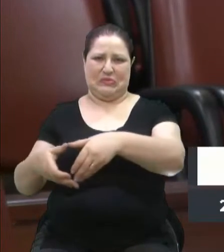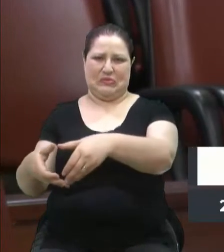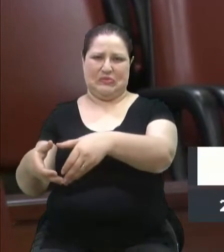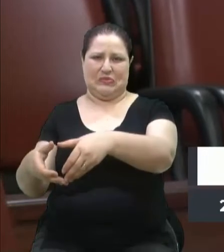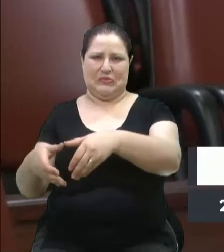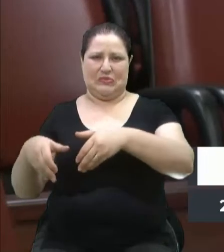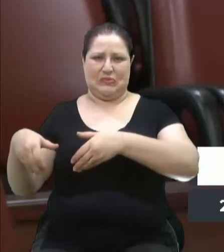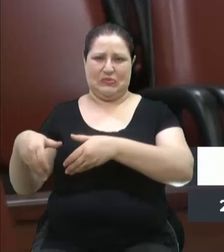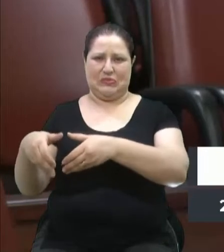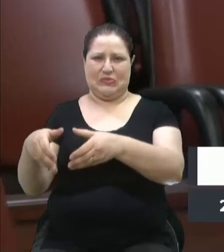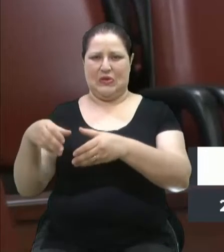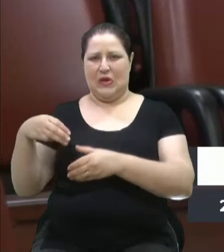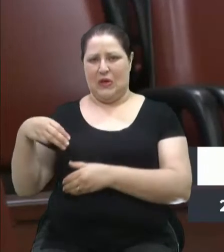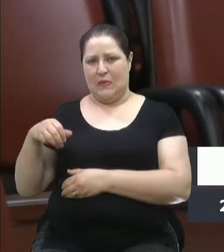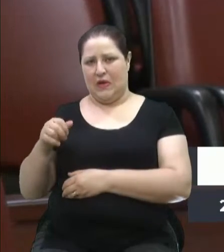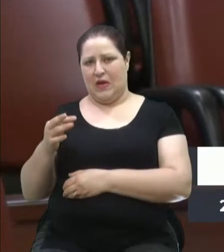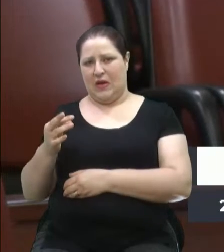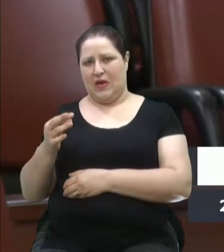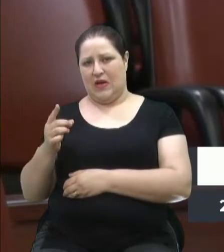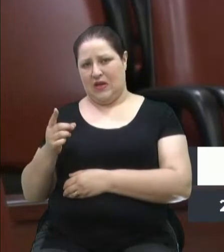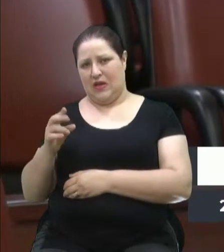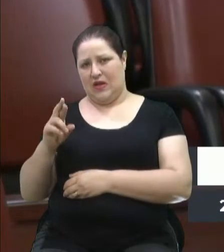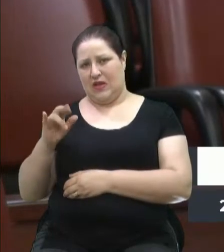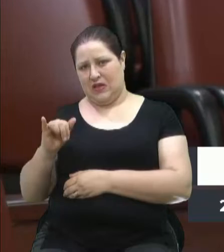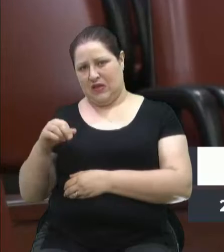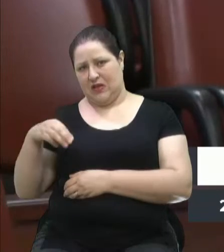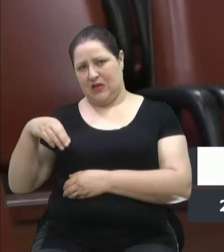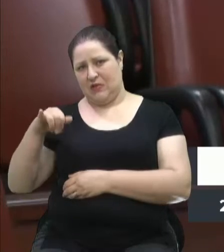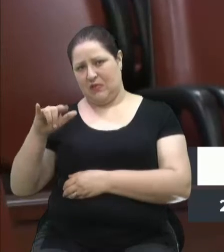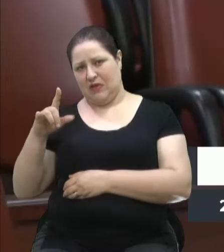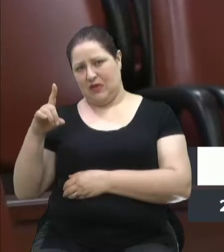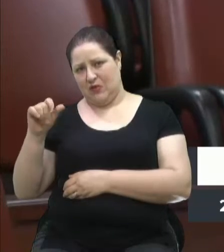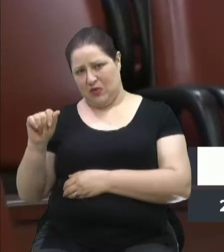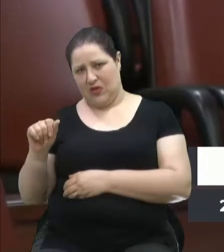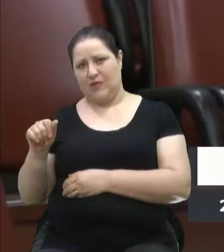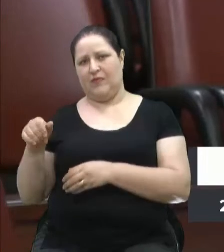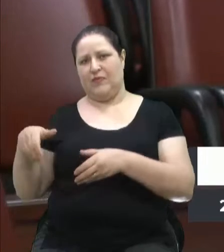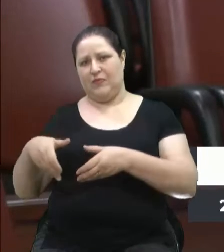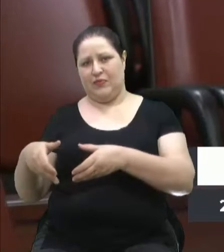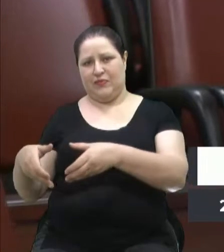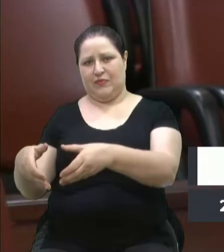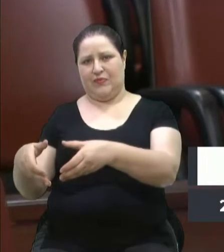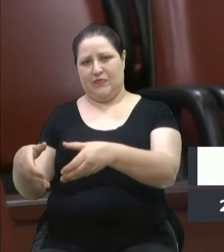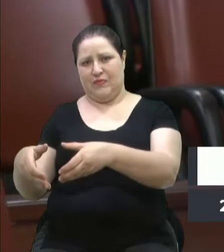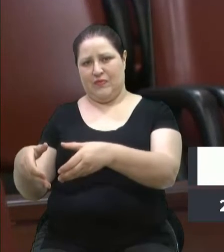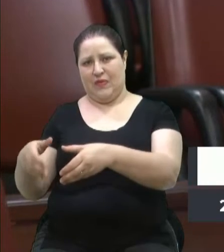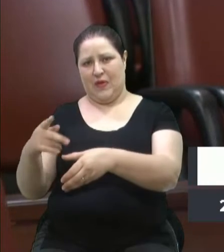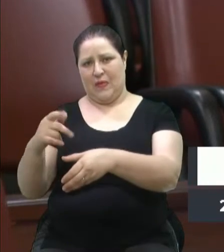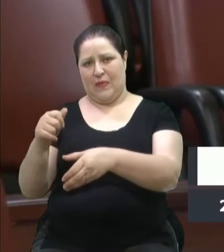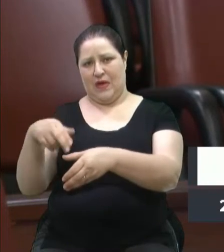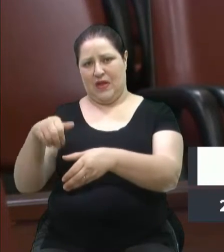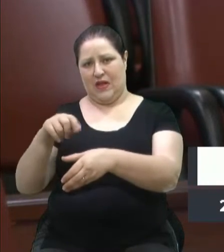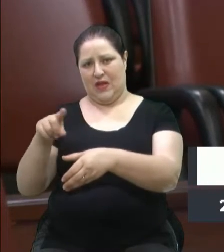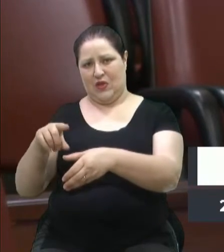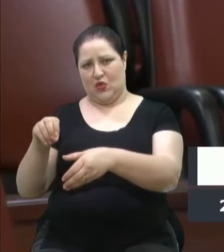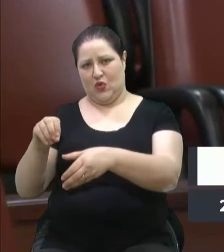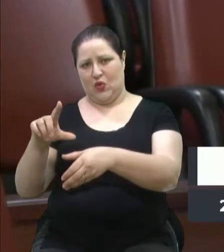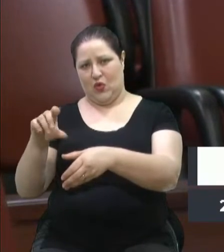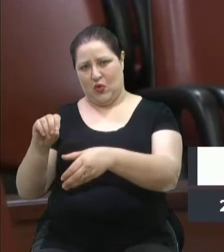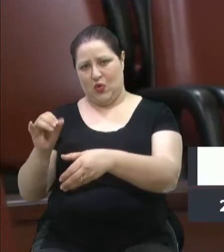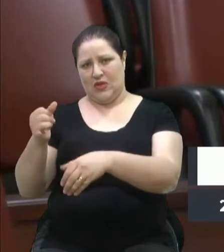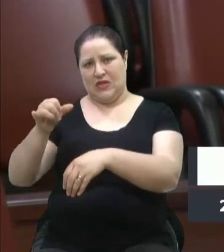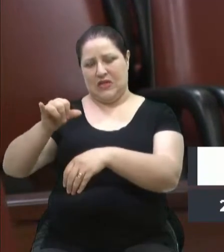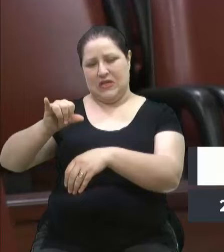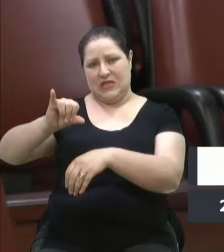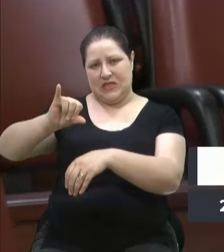pega os Santos Anjos, vem aqui do Centro Espírita, aqui do Panassolo, da Igreja do Cristo Sedentor, e desemboca tudo na Vila Ipiranga. Então, a gente não vive numa